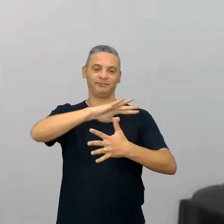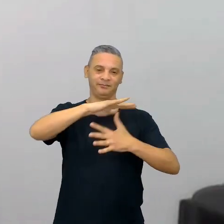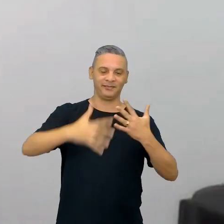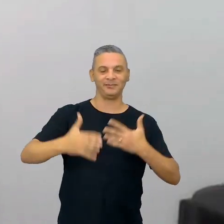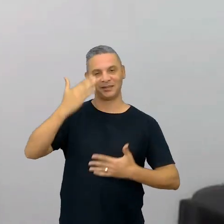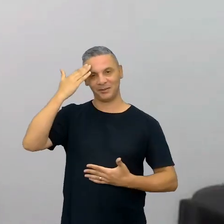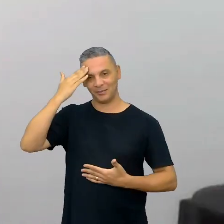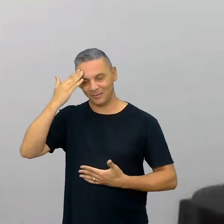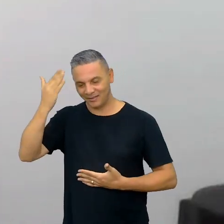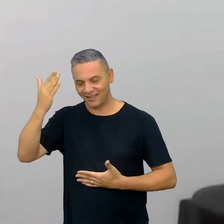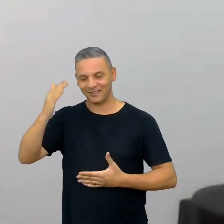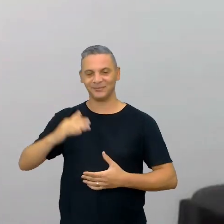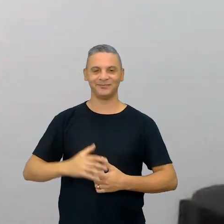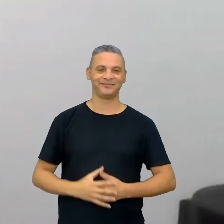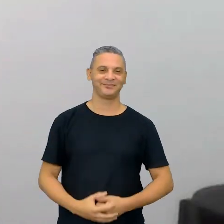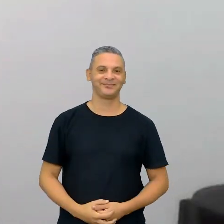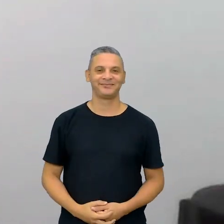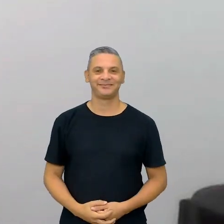também, muito obrigada.